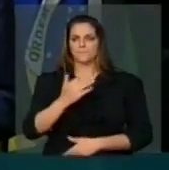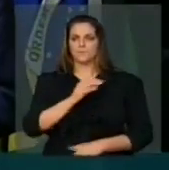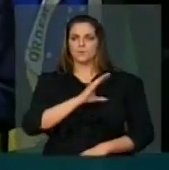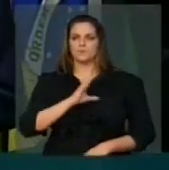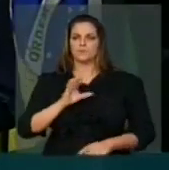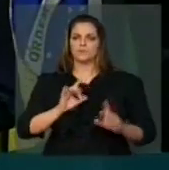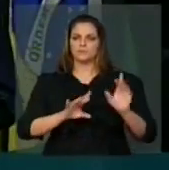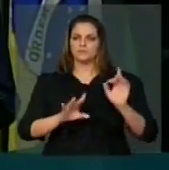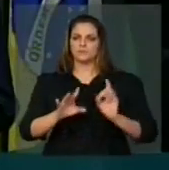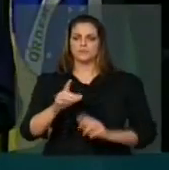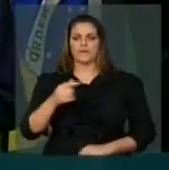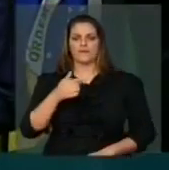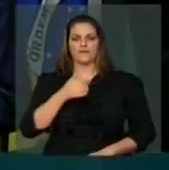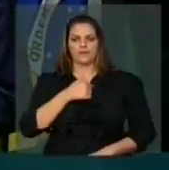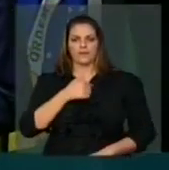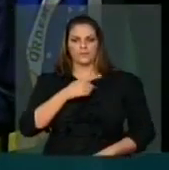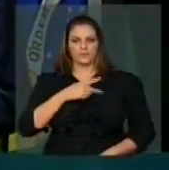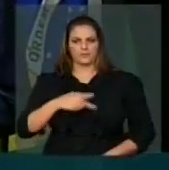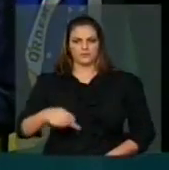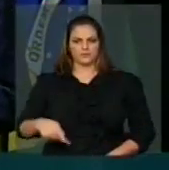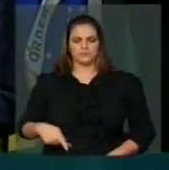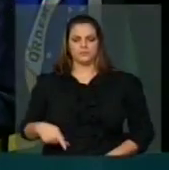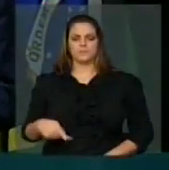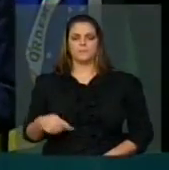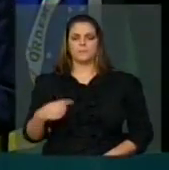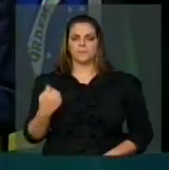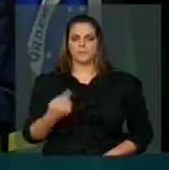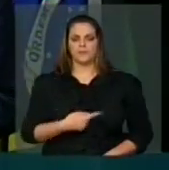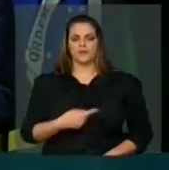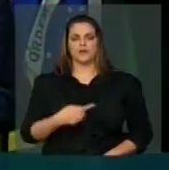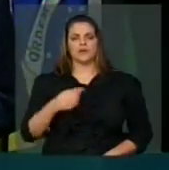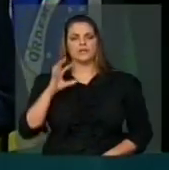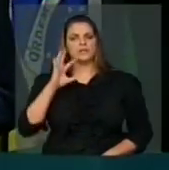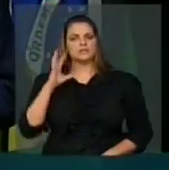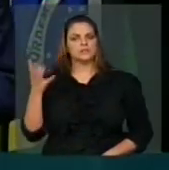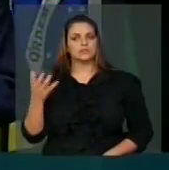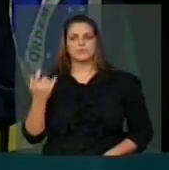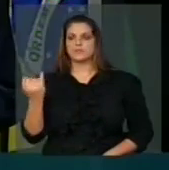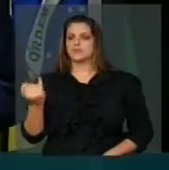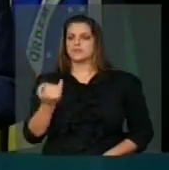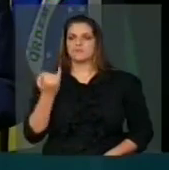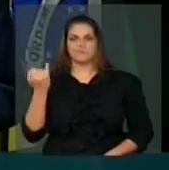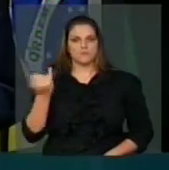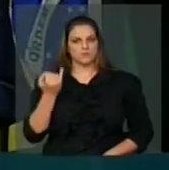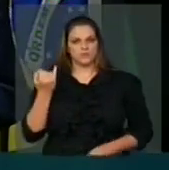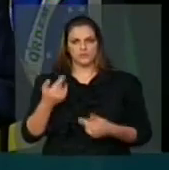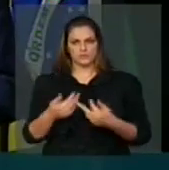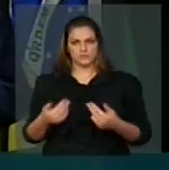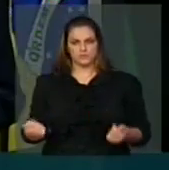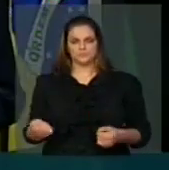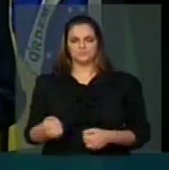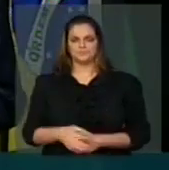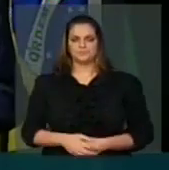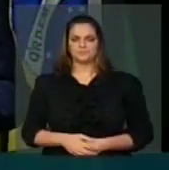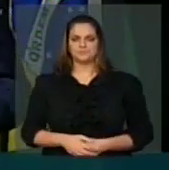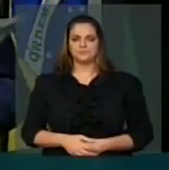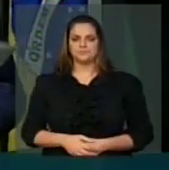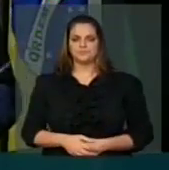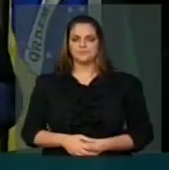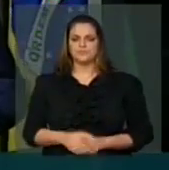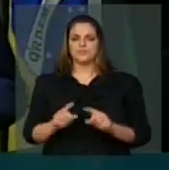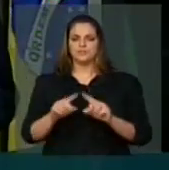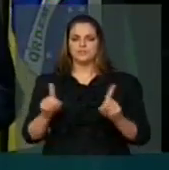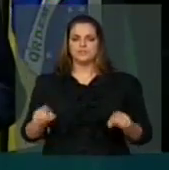da qual foi designada para ser presidente, para nós tratarmos de assunto de sua importância, parceiro de 400 mil servidores, 300